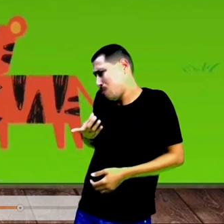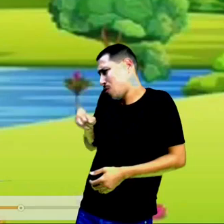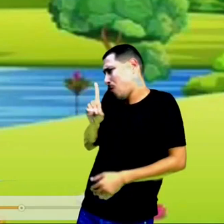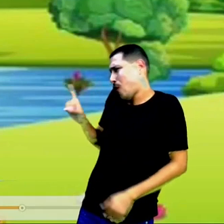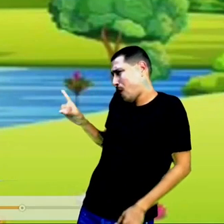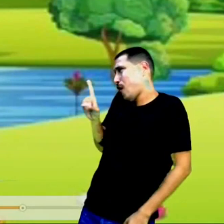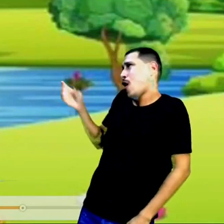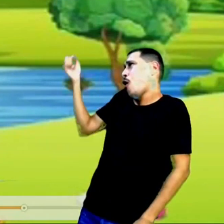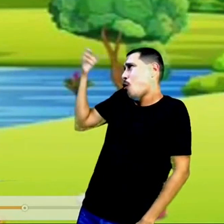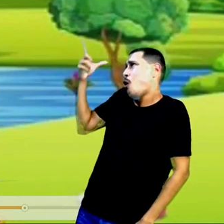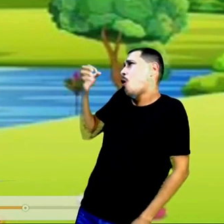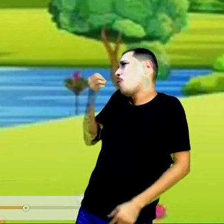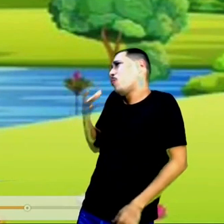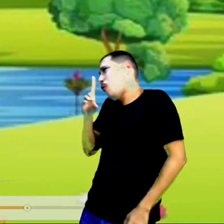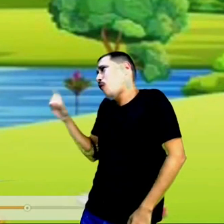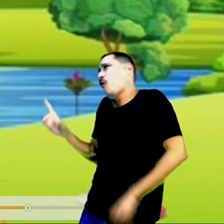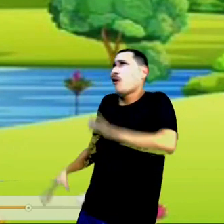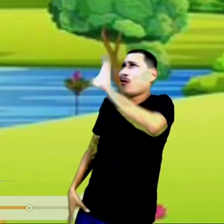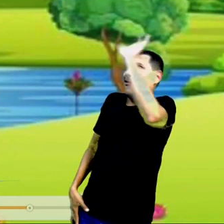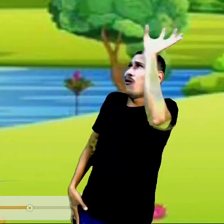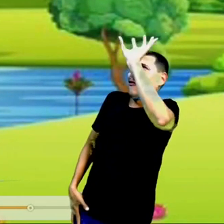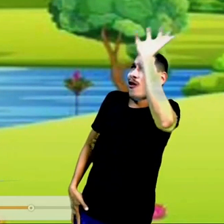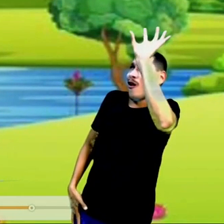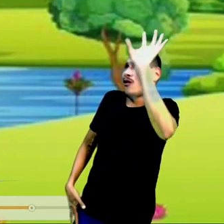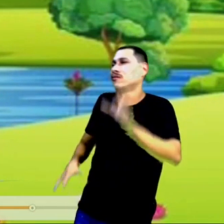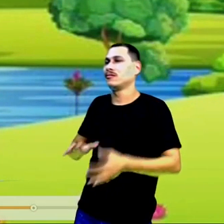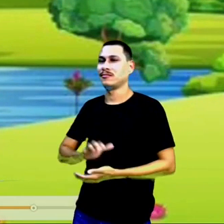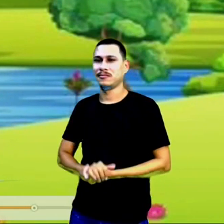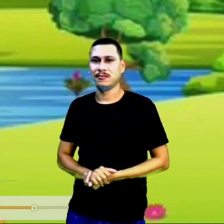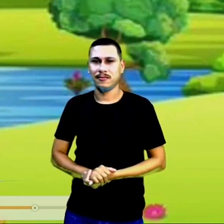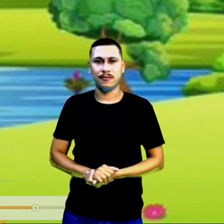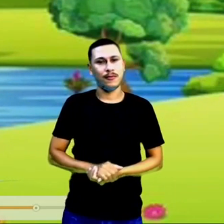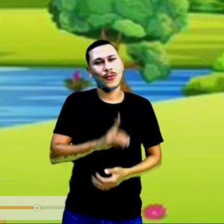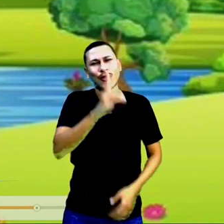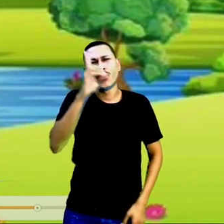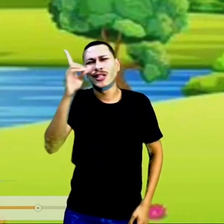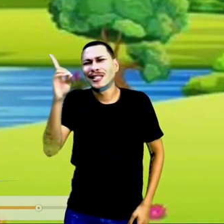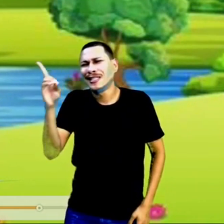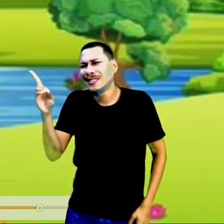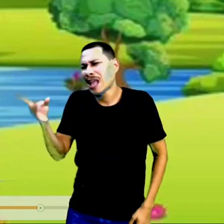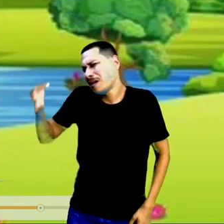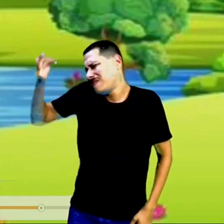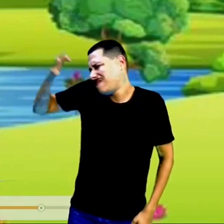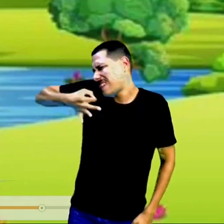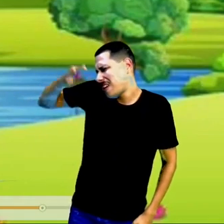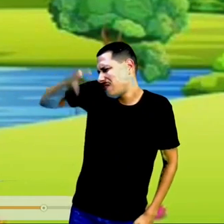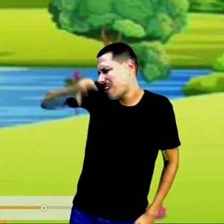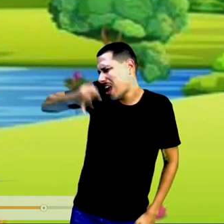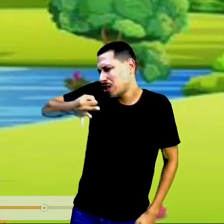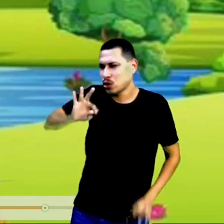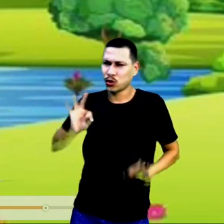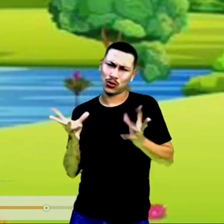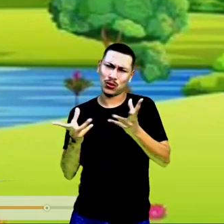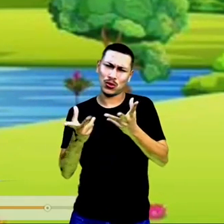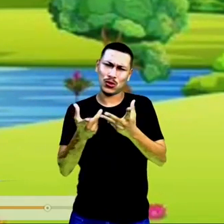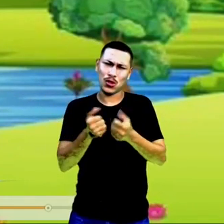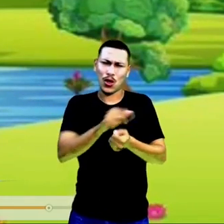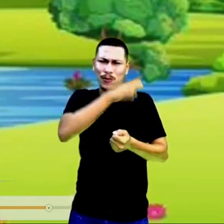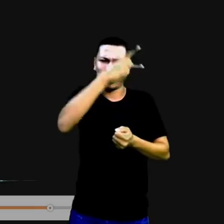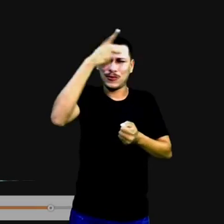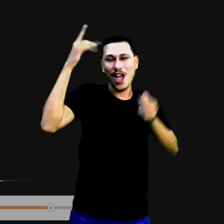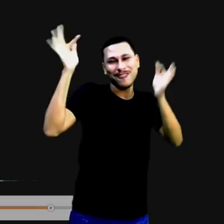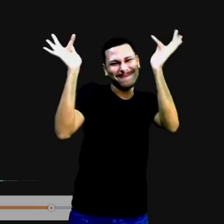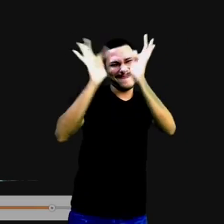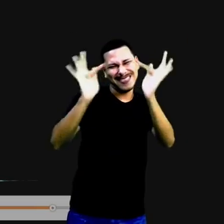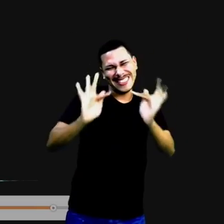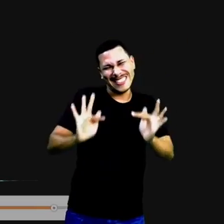bom dia, nuvem. O dia fica perfeito quando todos estão felizes e em